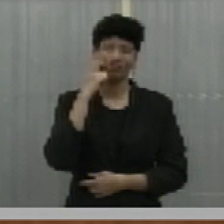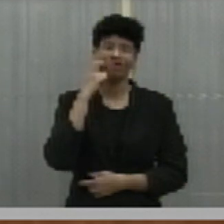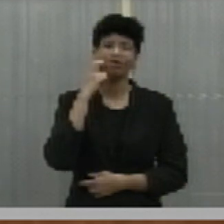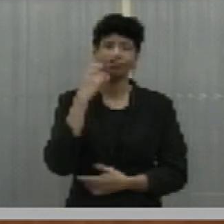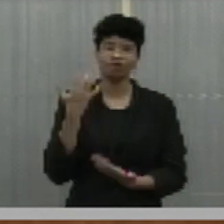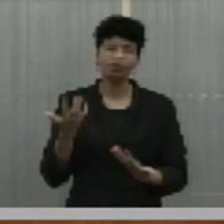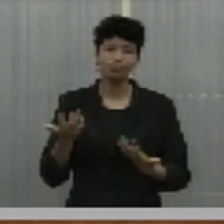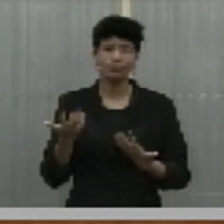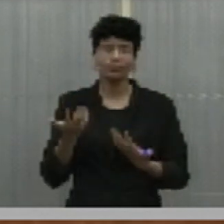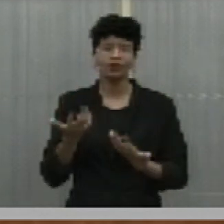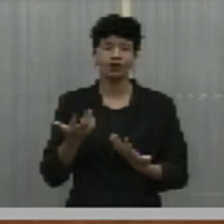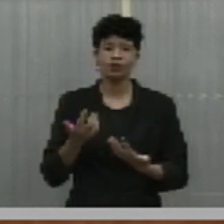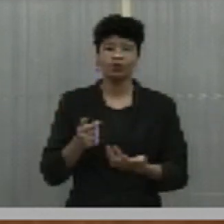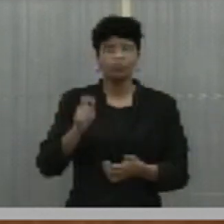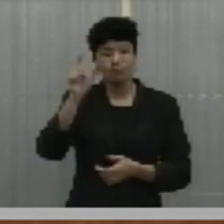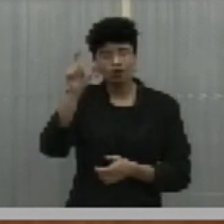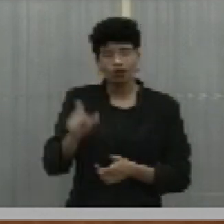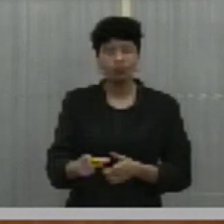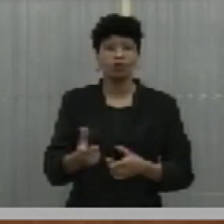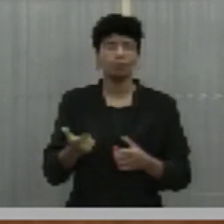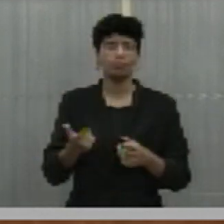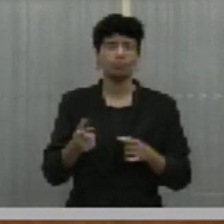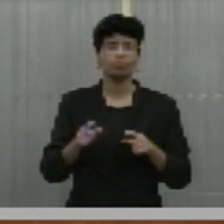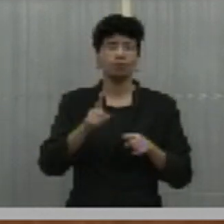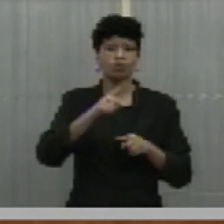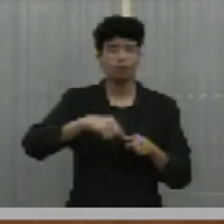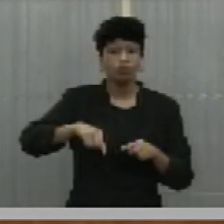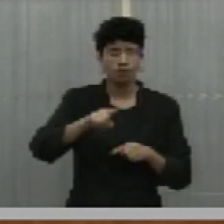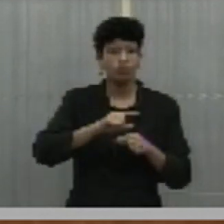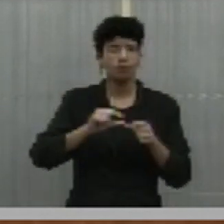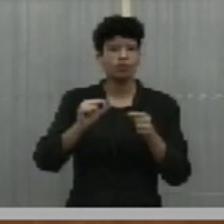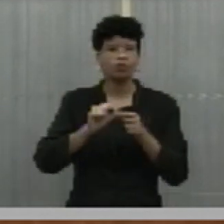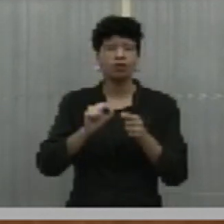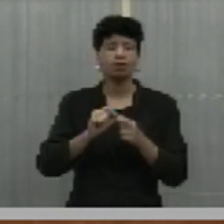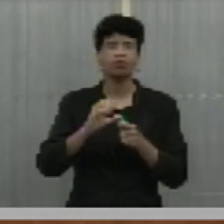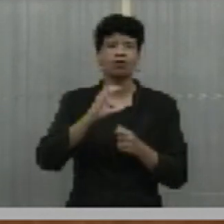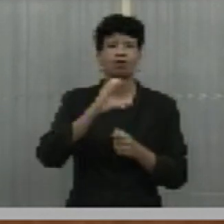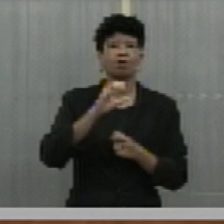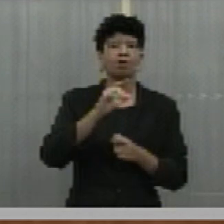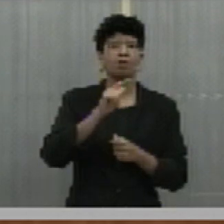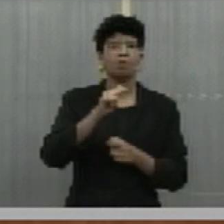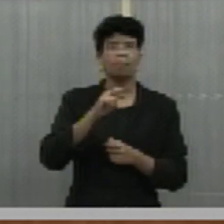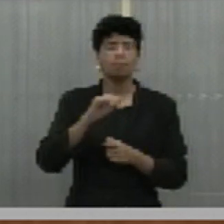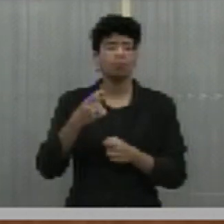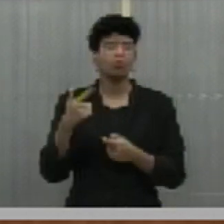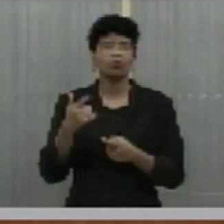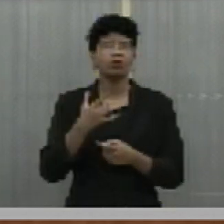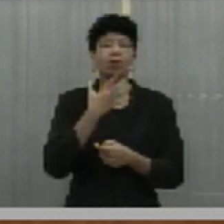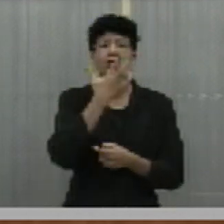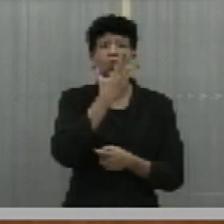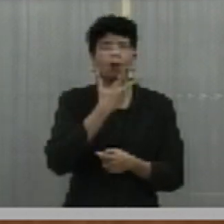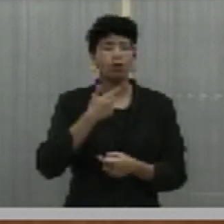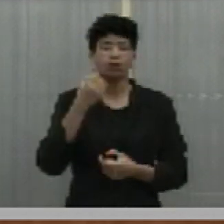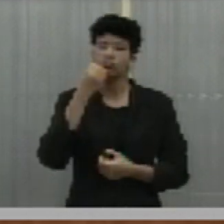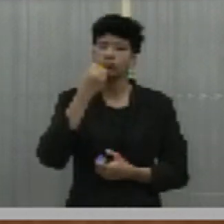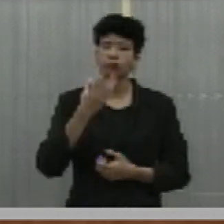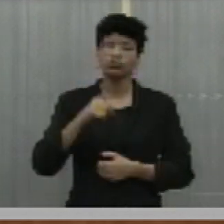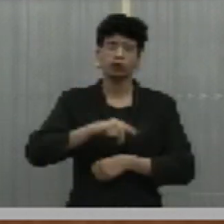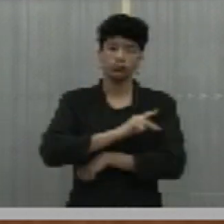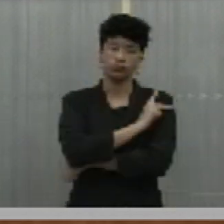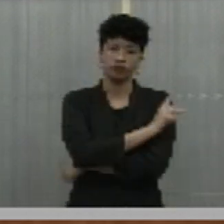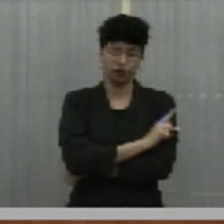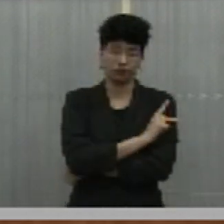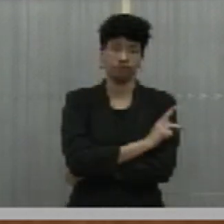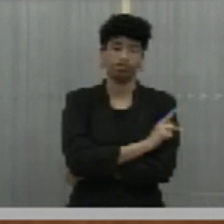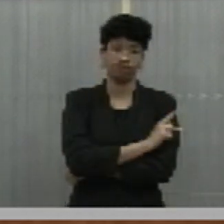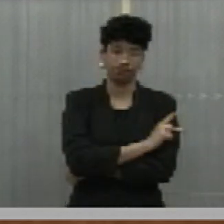justificativa de que as gambiarras são responsáveis pela má qualidade da energia no Piauí. Isso,